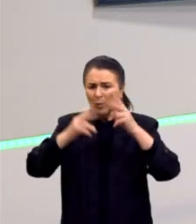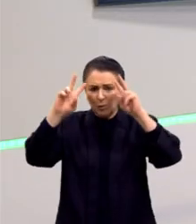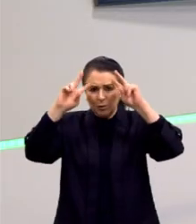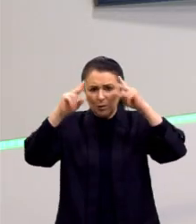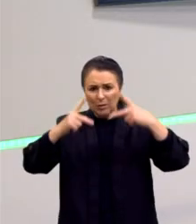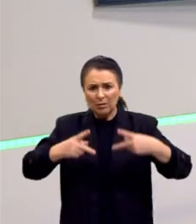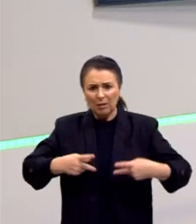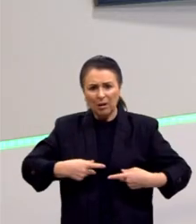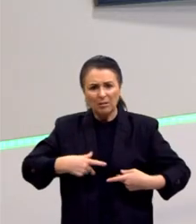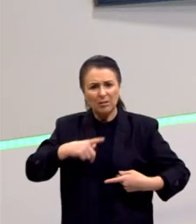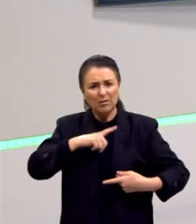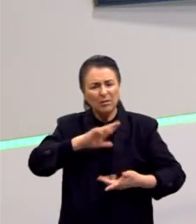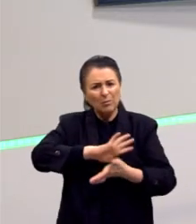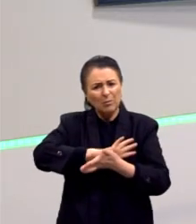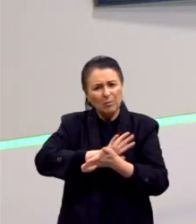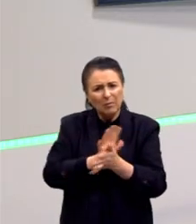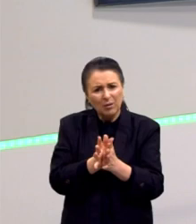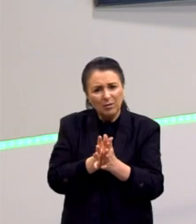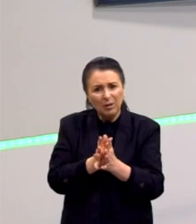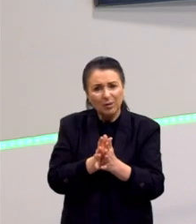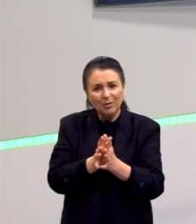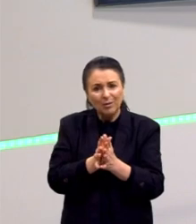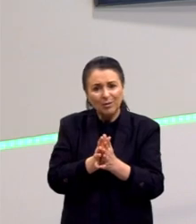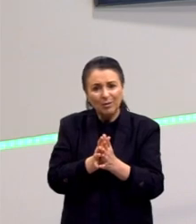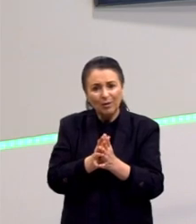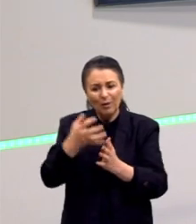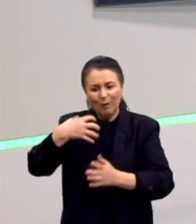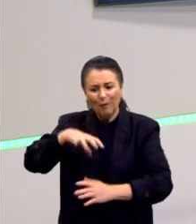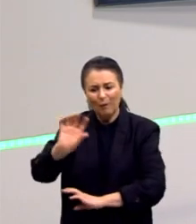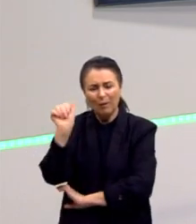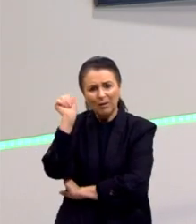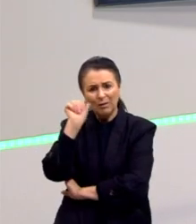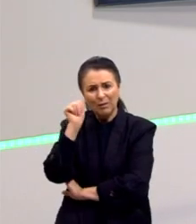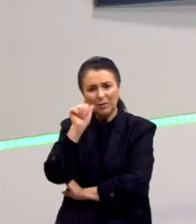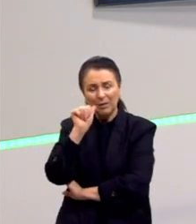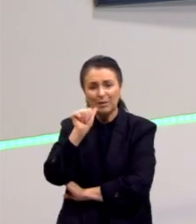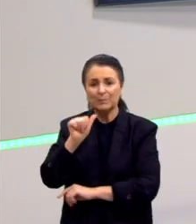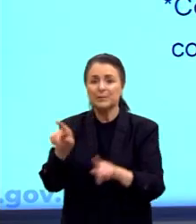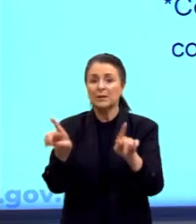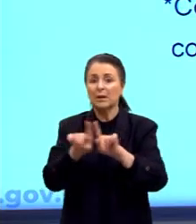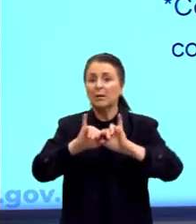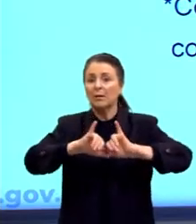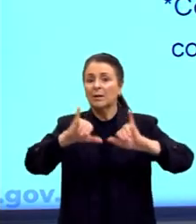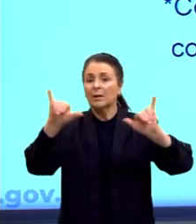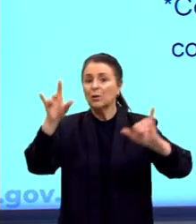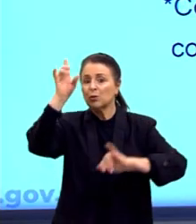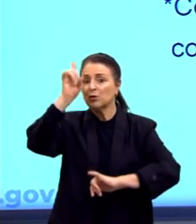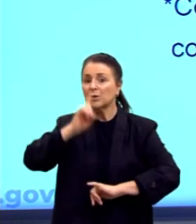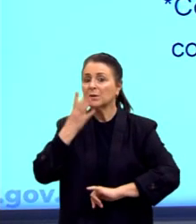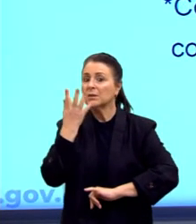preconceito e essa relação em relação às mulheres. Convenção sobre os Direitos da Criança,